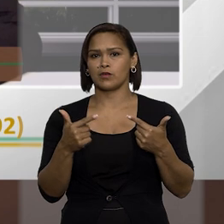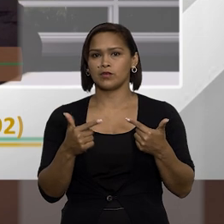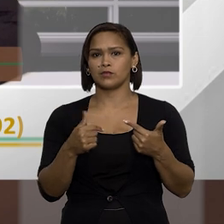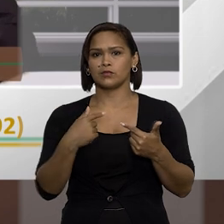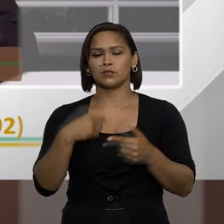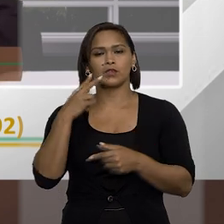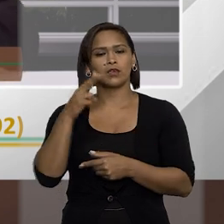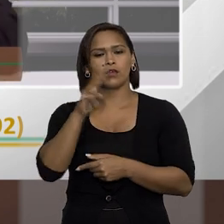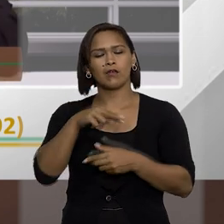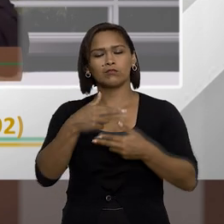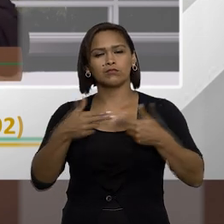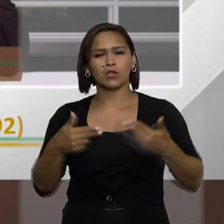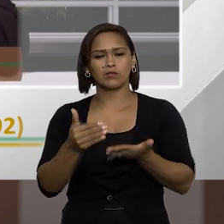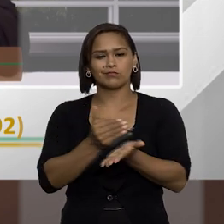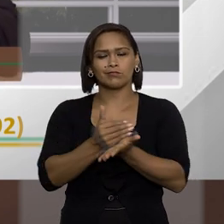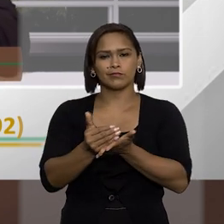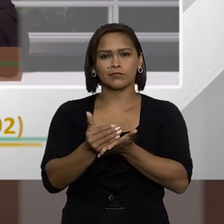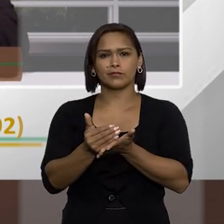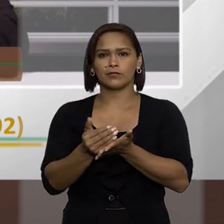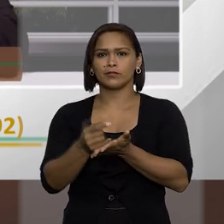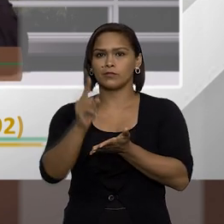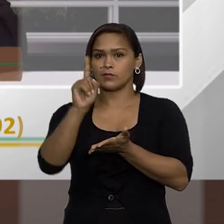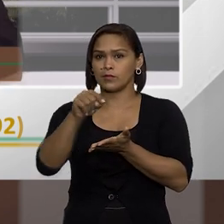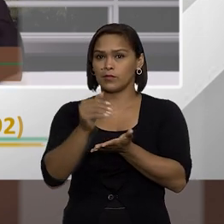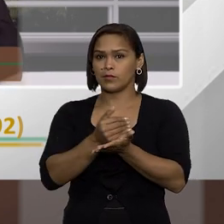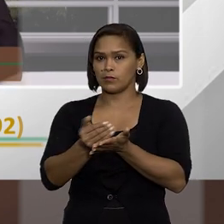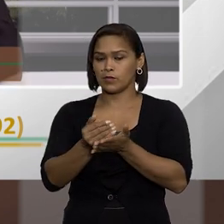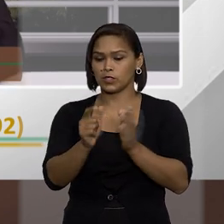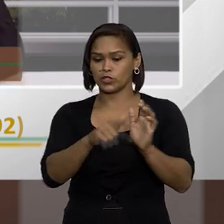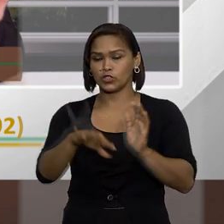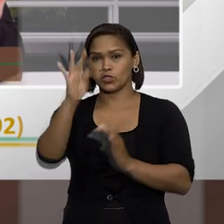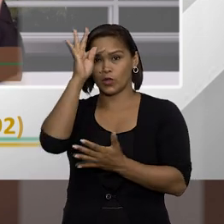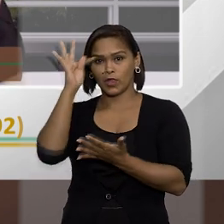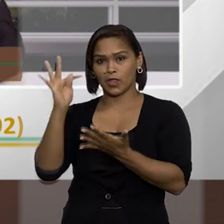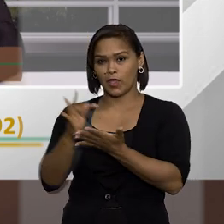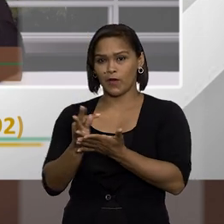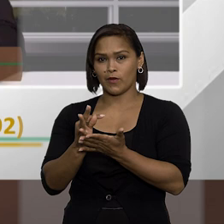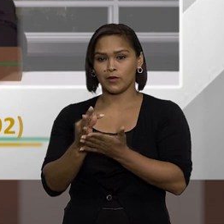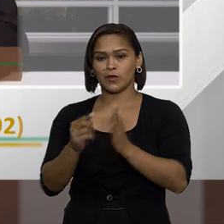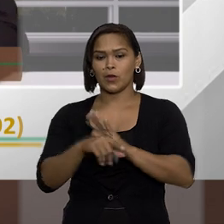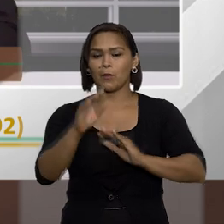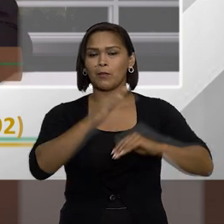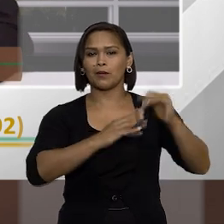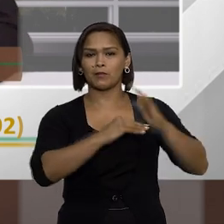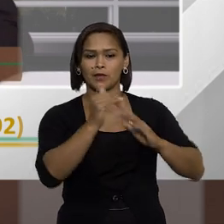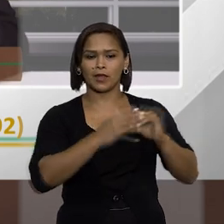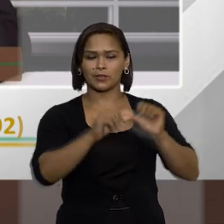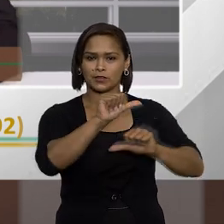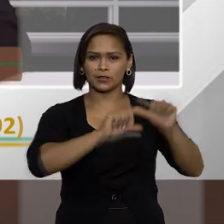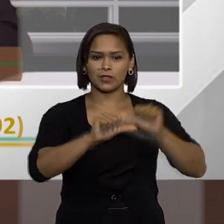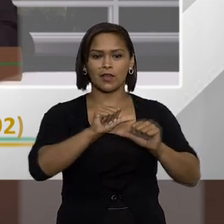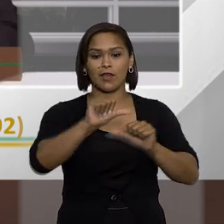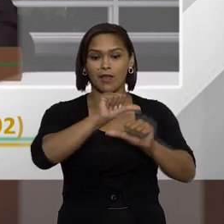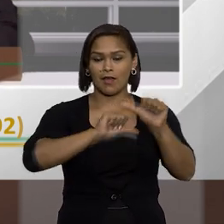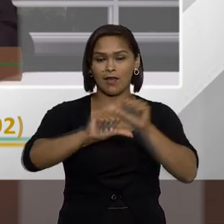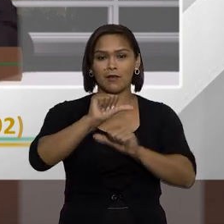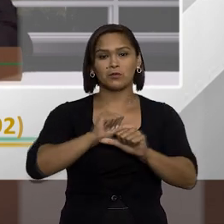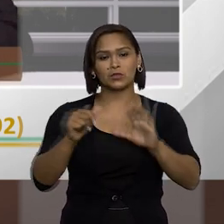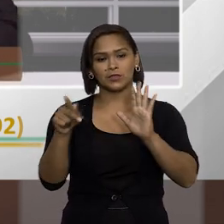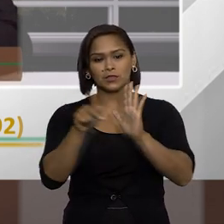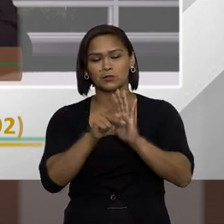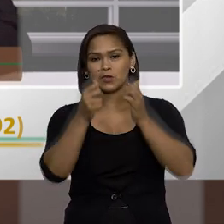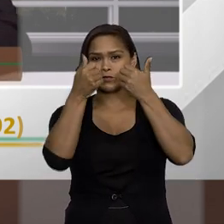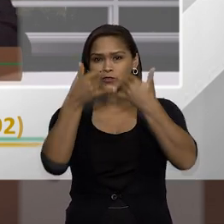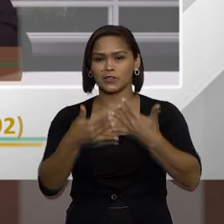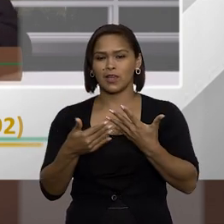E é uma coisa, assim, a gente tem que partir um pouco do campo teórico para o campo prático. Muitas vezes a mudança,